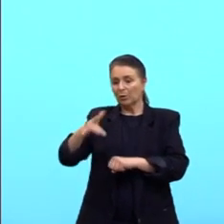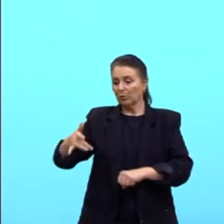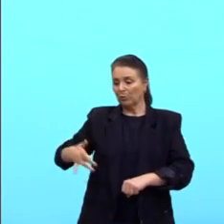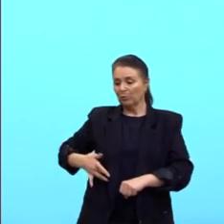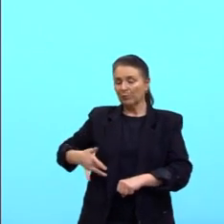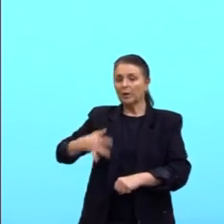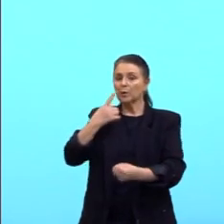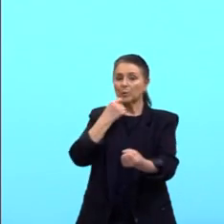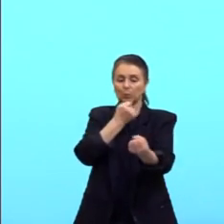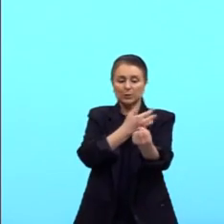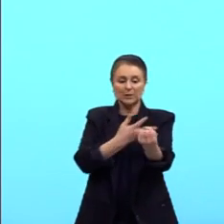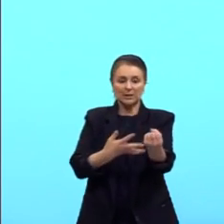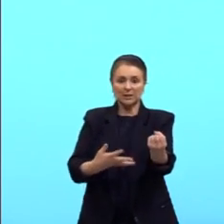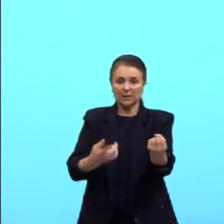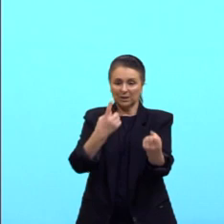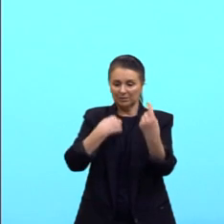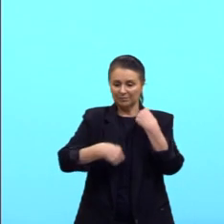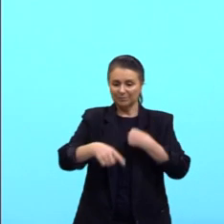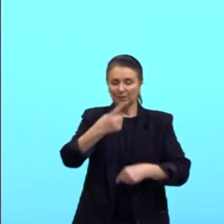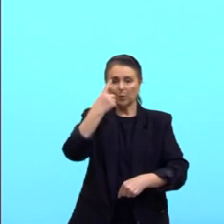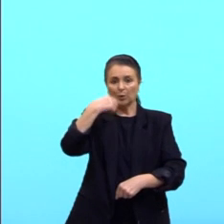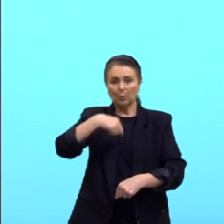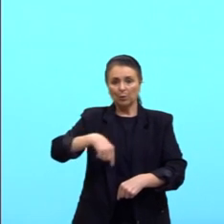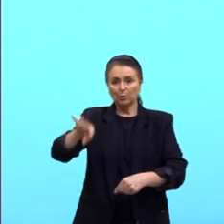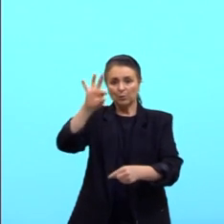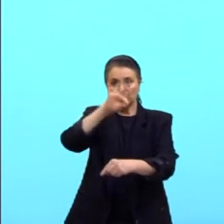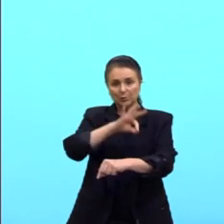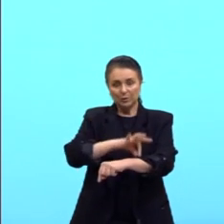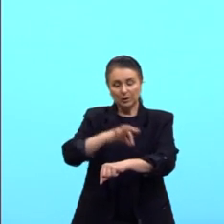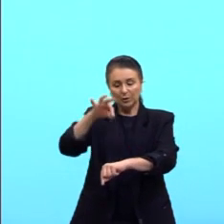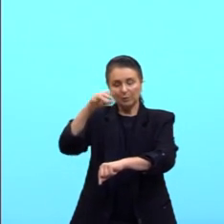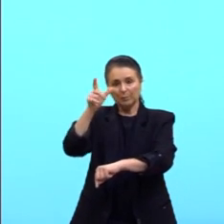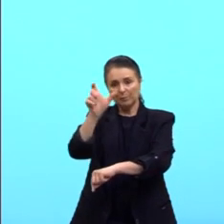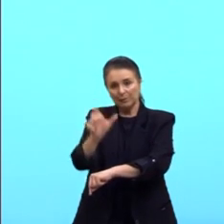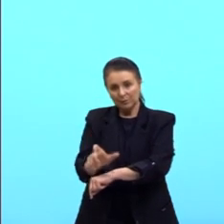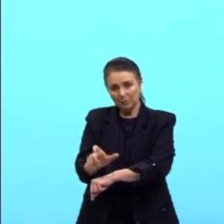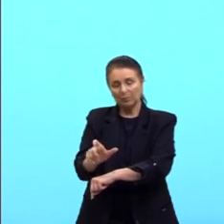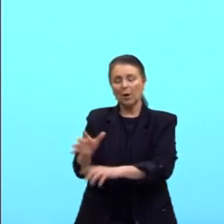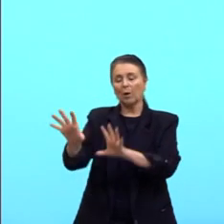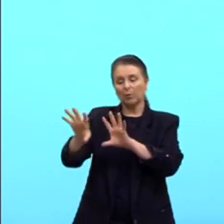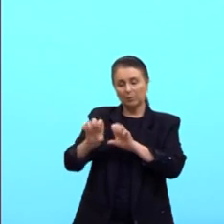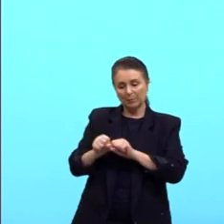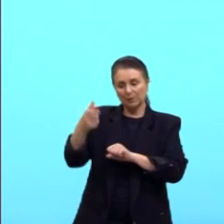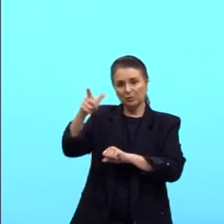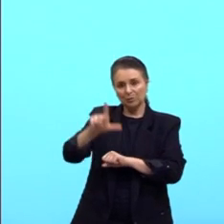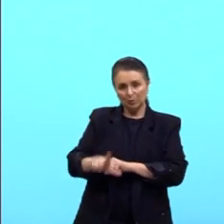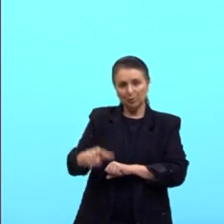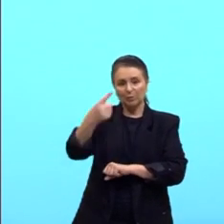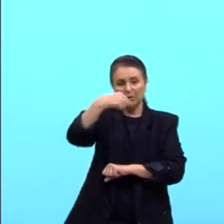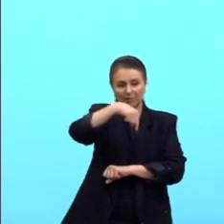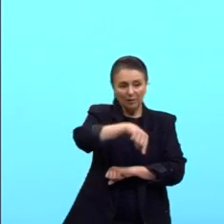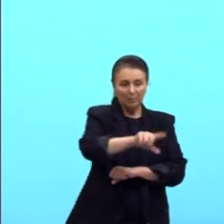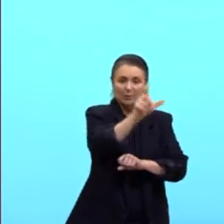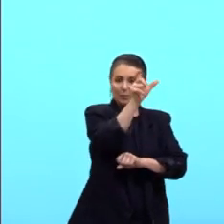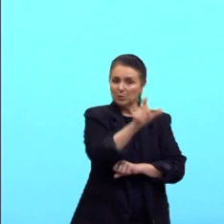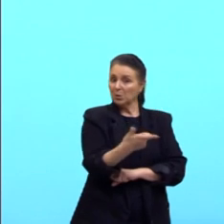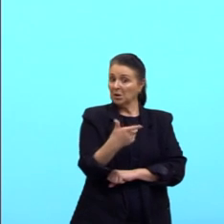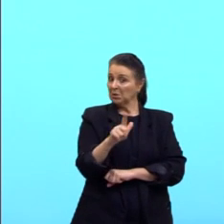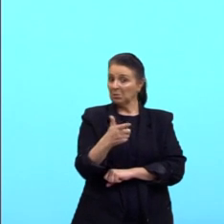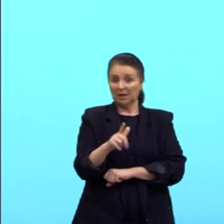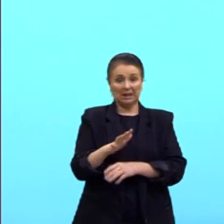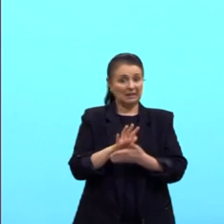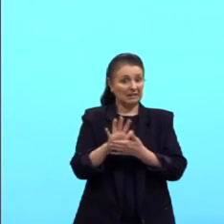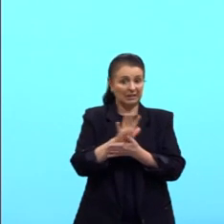sangue. Outro mosquito vai picar essa pessoa, vai se contaminar. Vai picar uma pessoa sadia e contaminar a pessoa